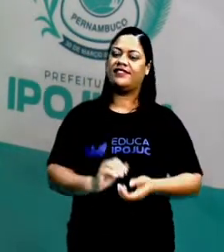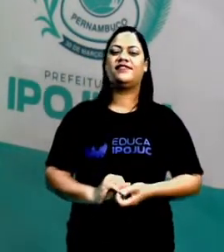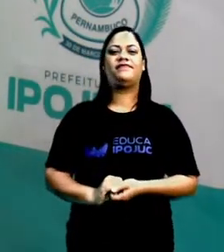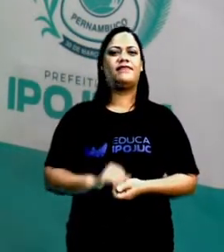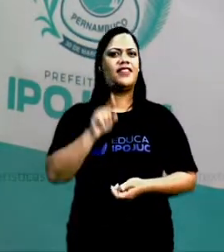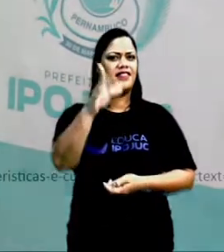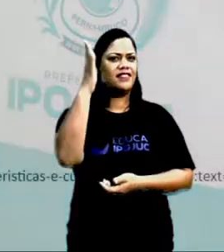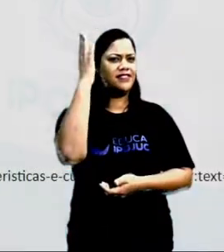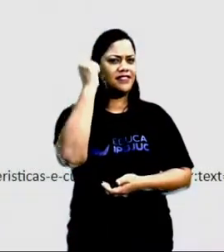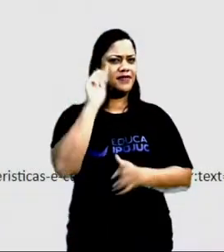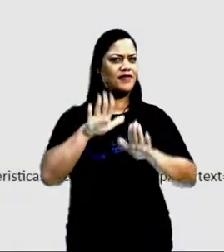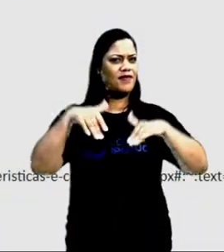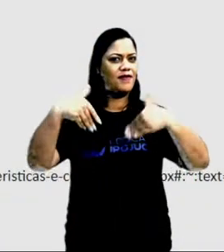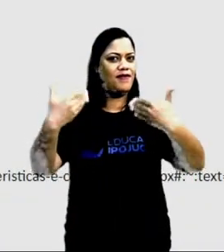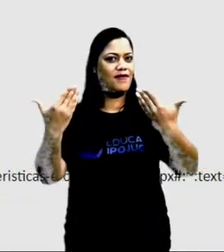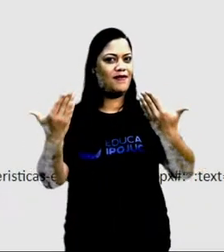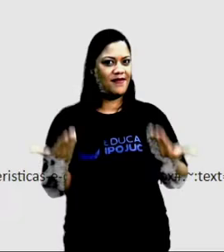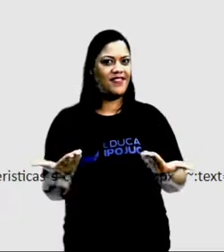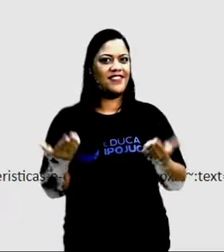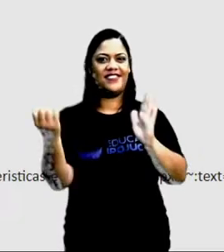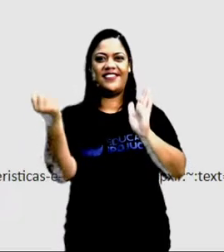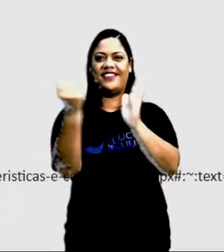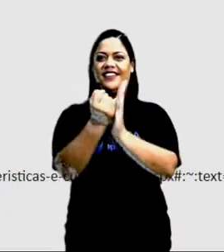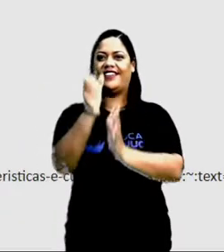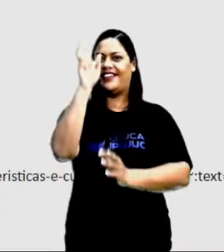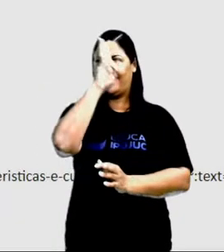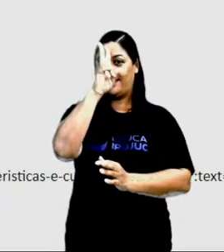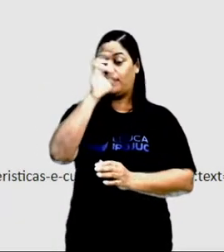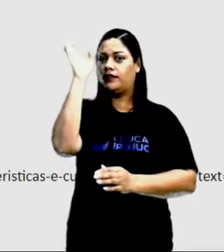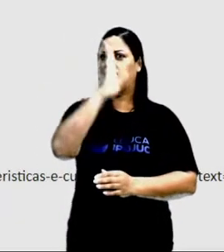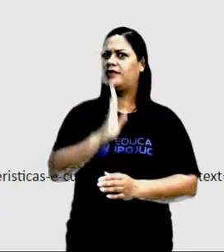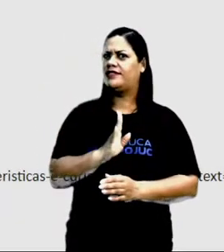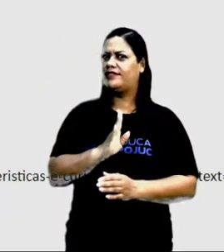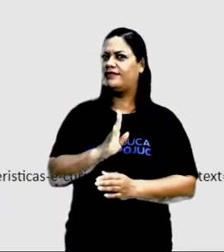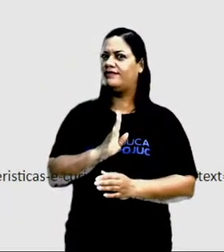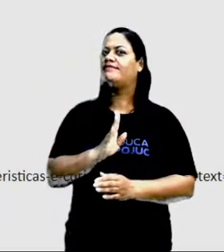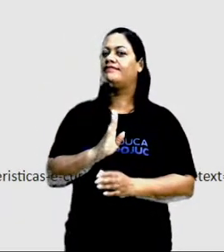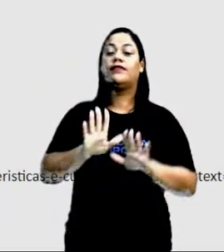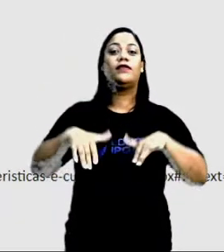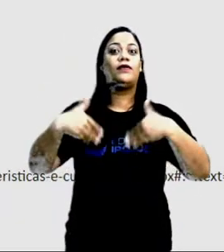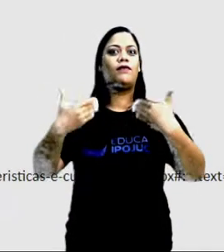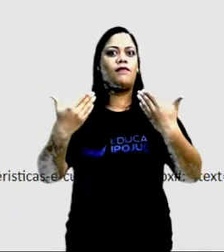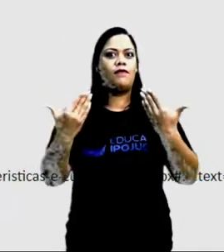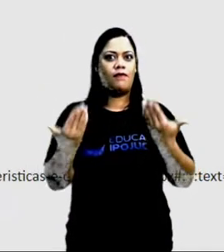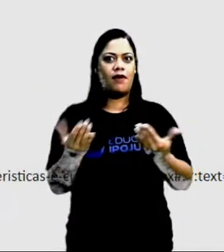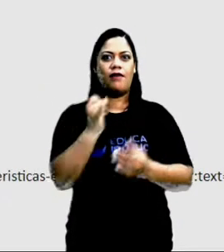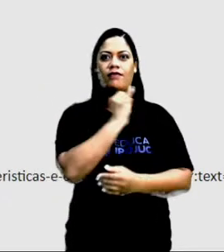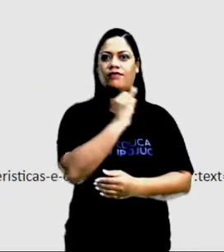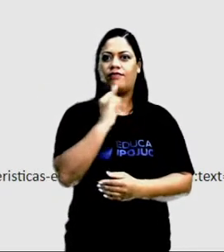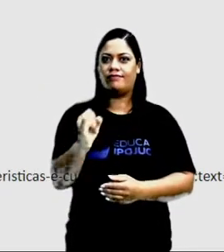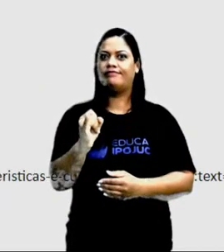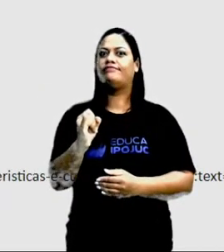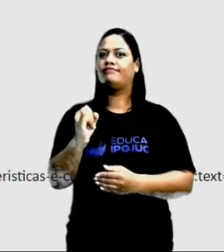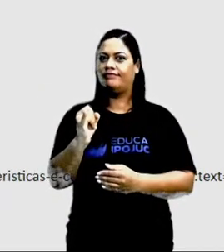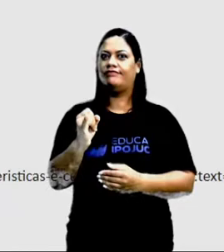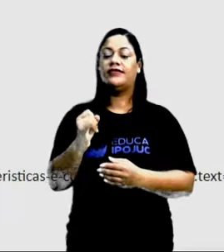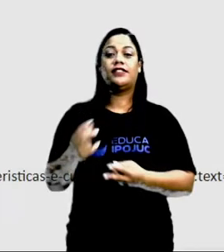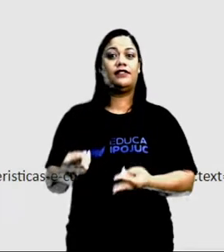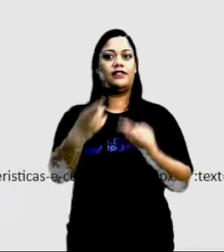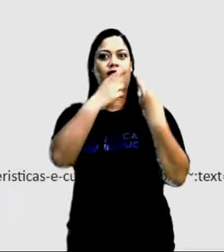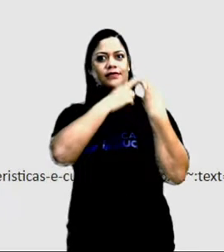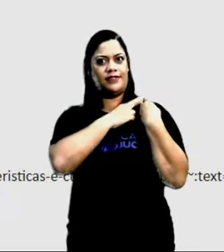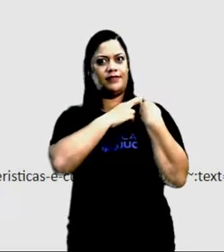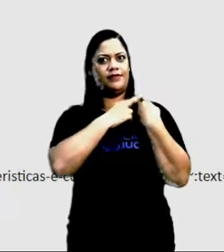Você sabe quais são os patrimônios históricos do Brasil? Quais são as instituições responsáveis por essa